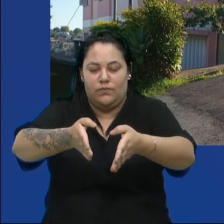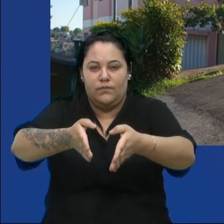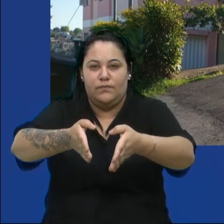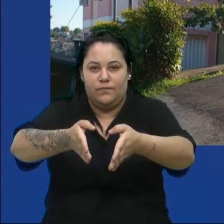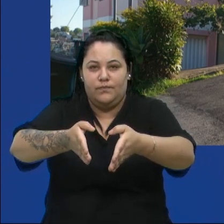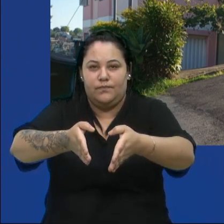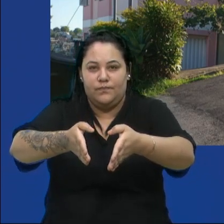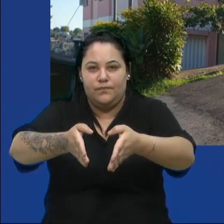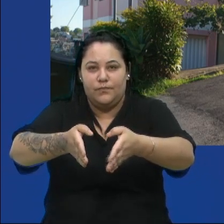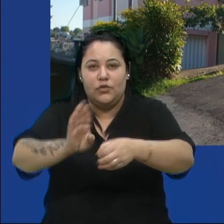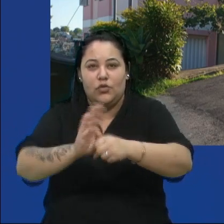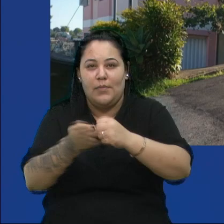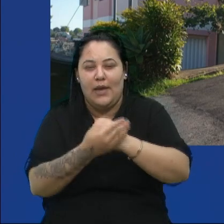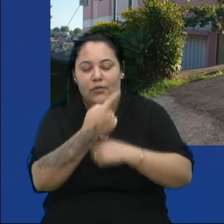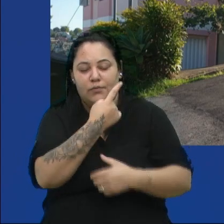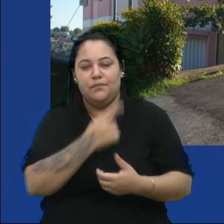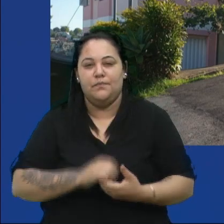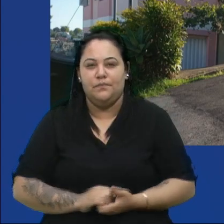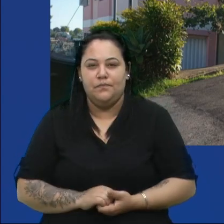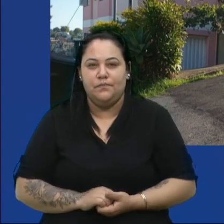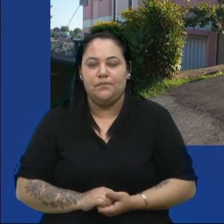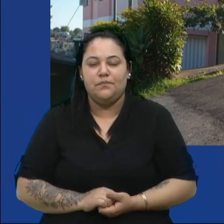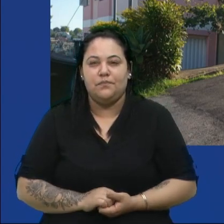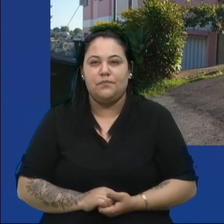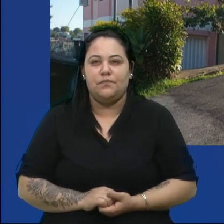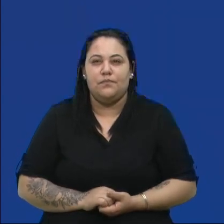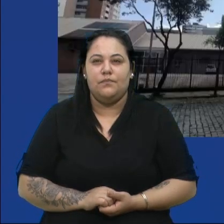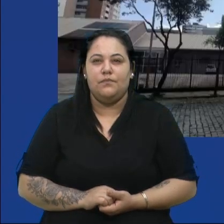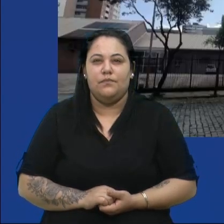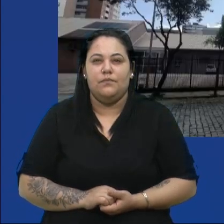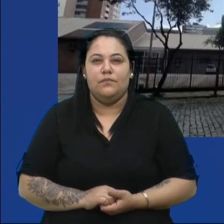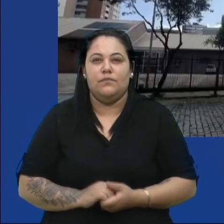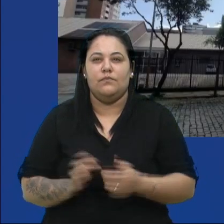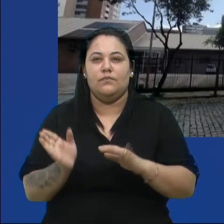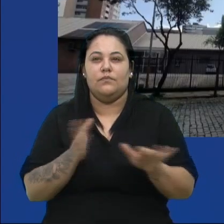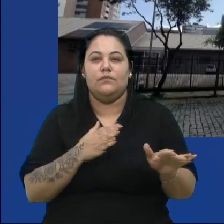bairro Cristo Redentor. Também pode passar.